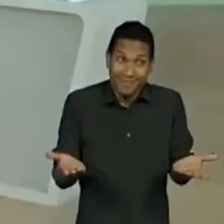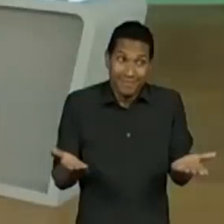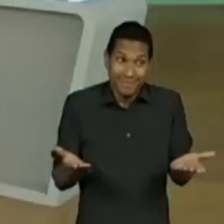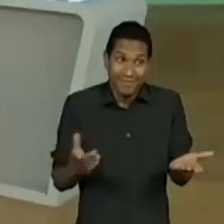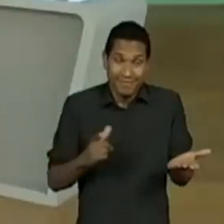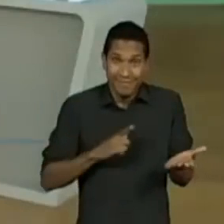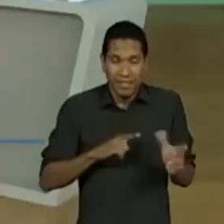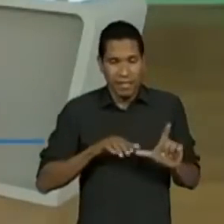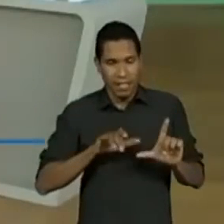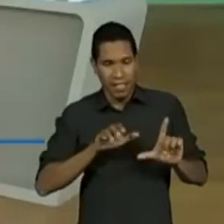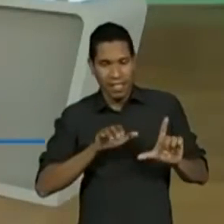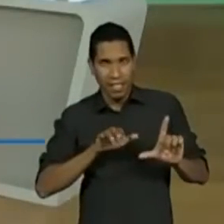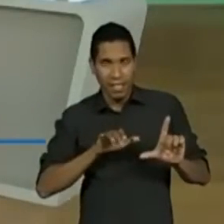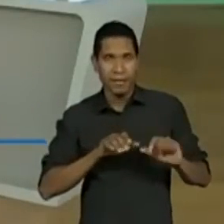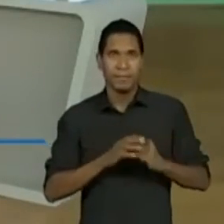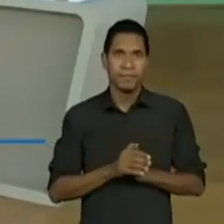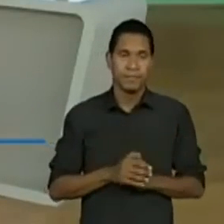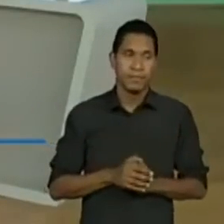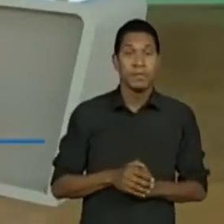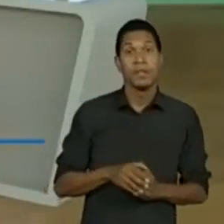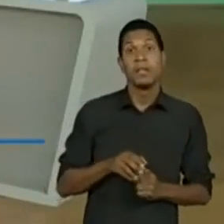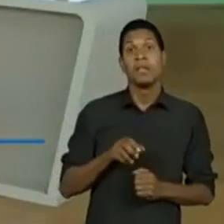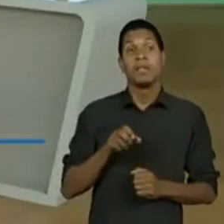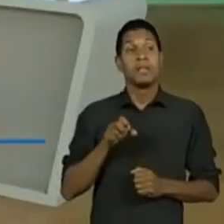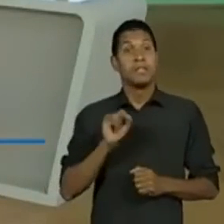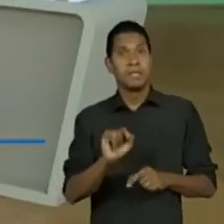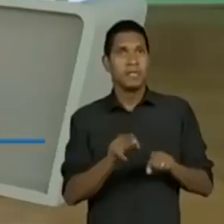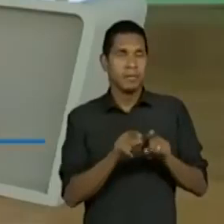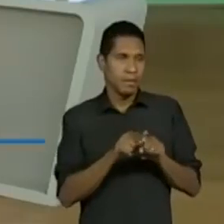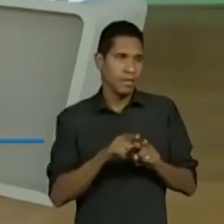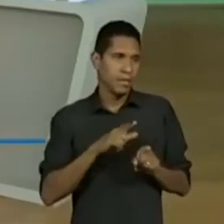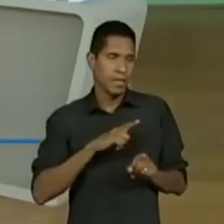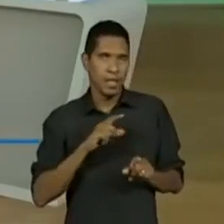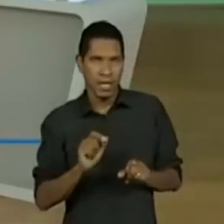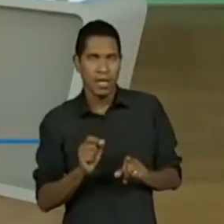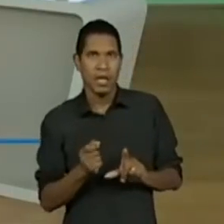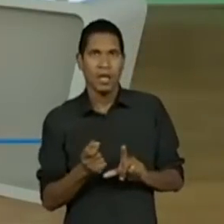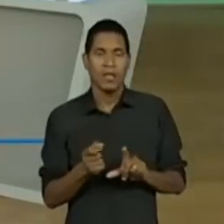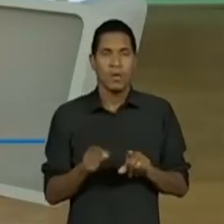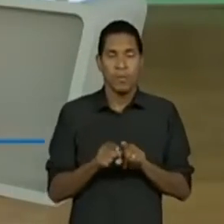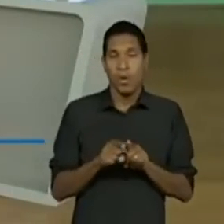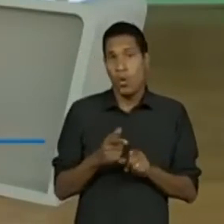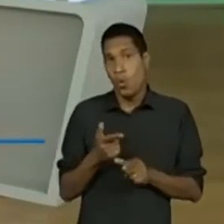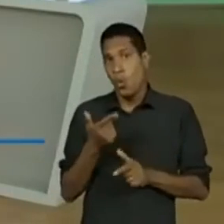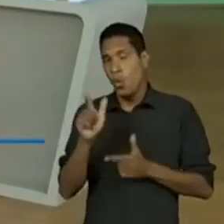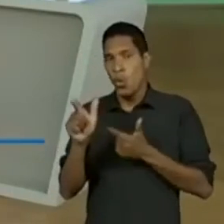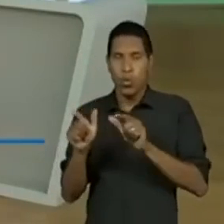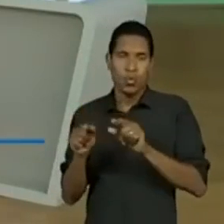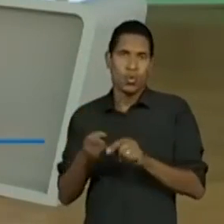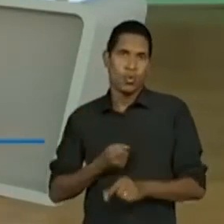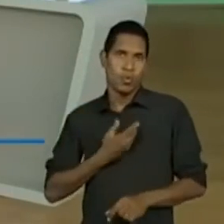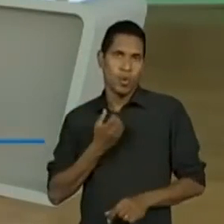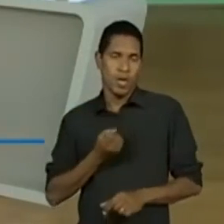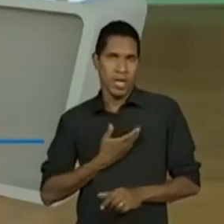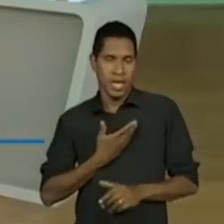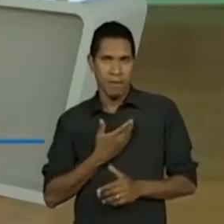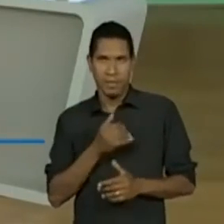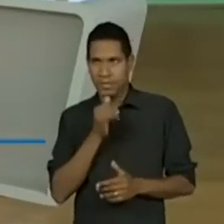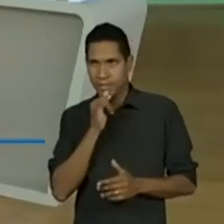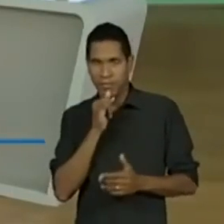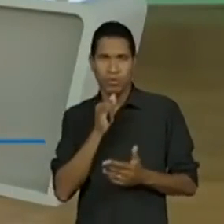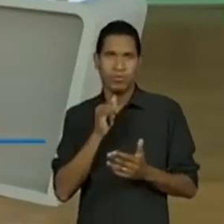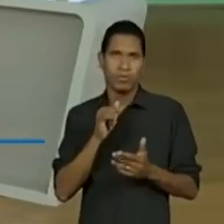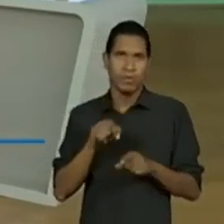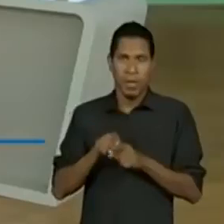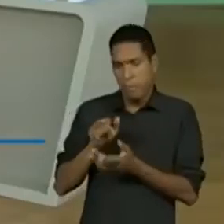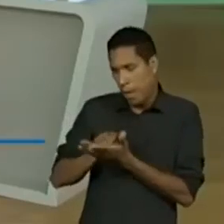Se fosse um poema concreto, um poema visual, por que eu falei que ele faz parte dos poemas visuais, mas se eu tivesse mais para lado